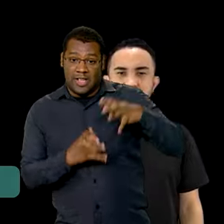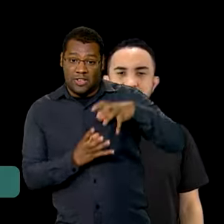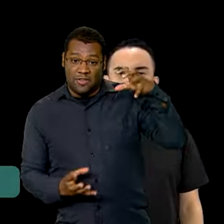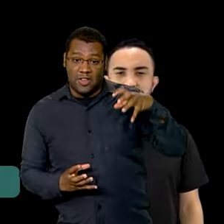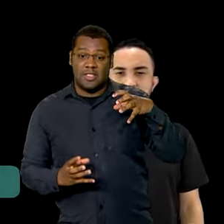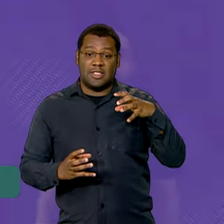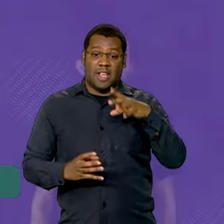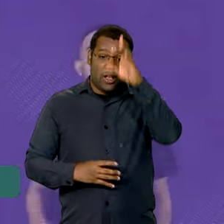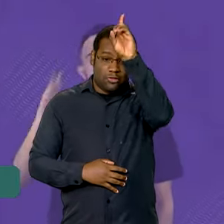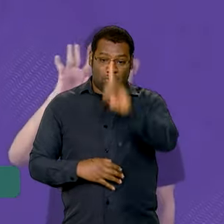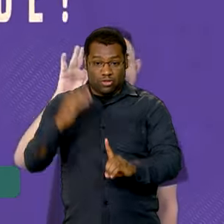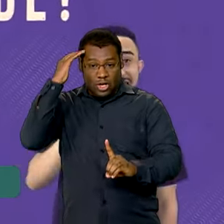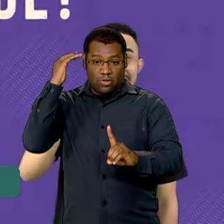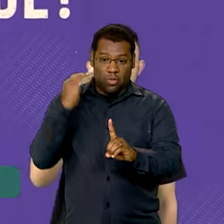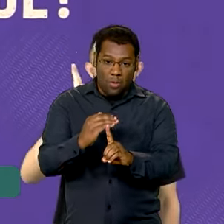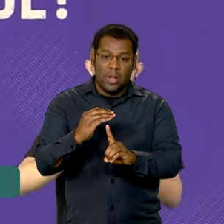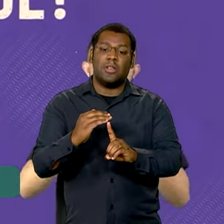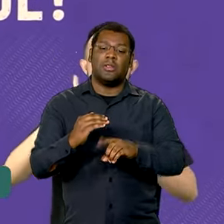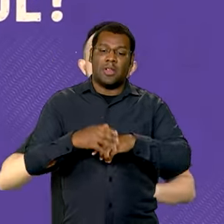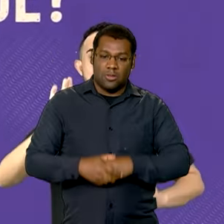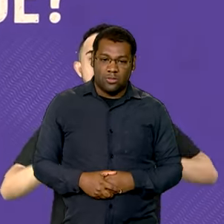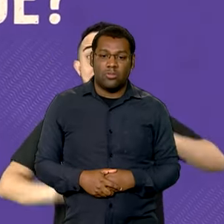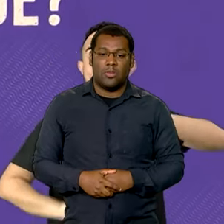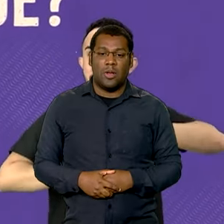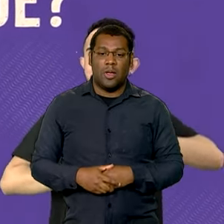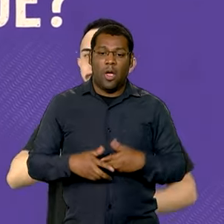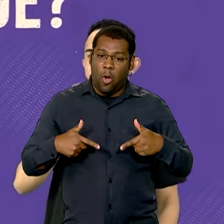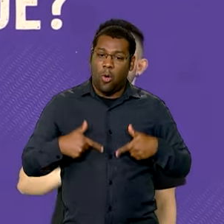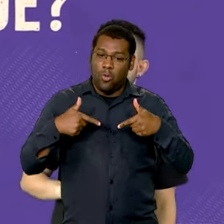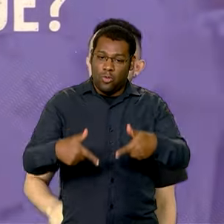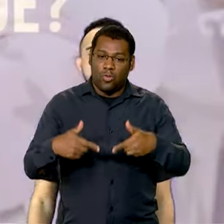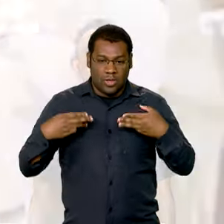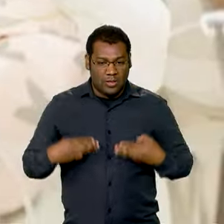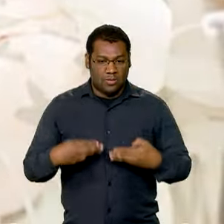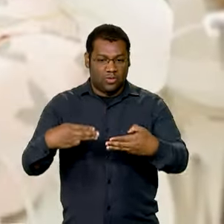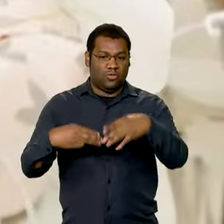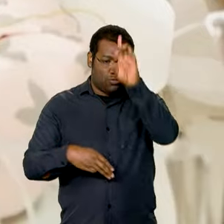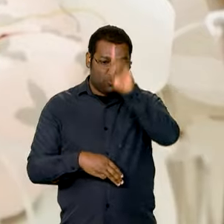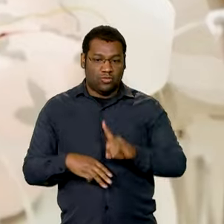Direitos Humanos. E se a sua liberdade tivesse prazo de validade?